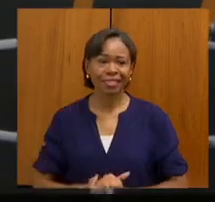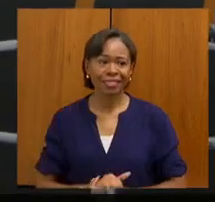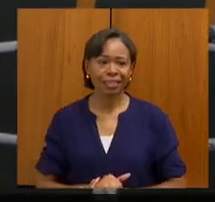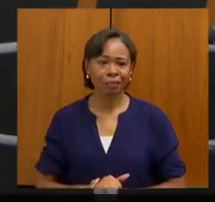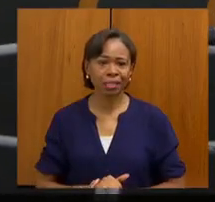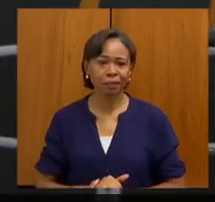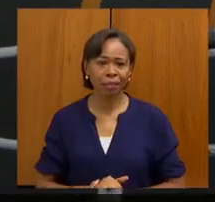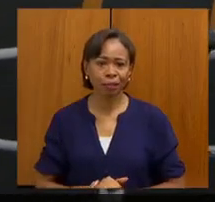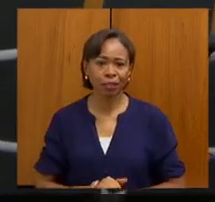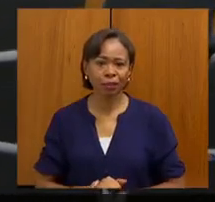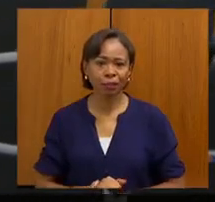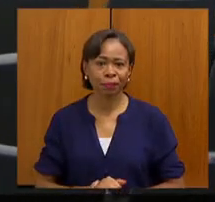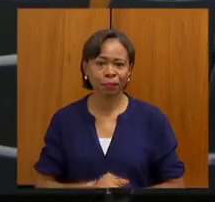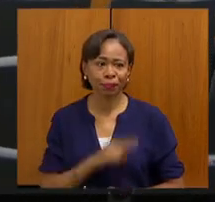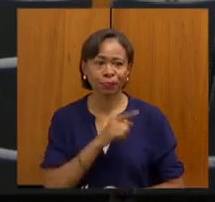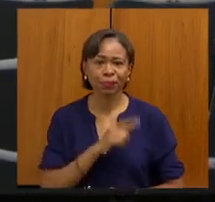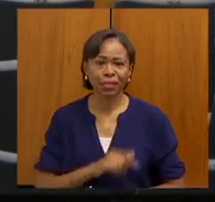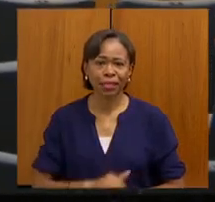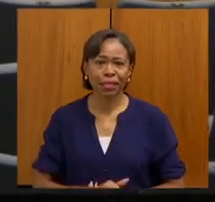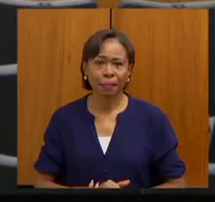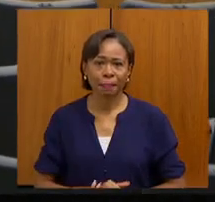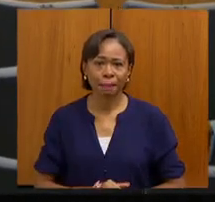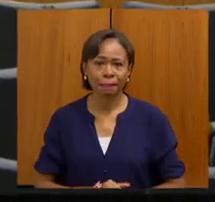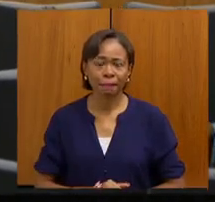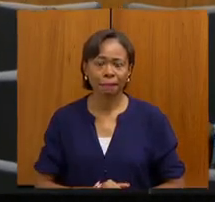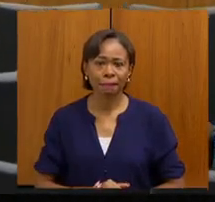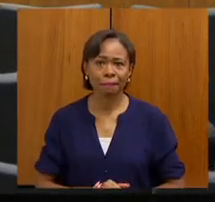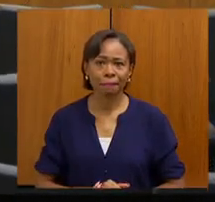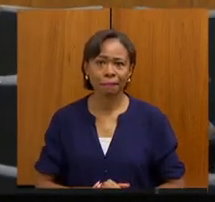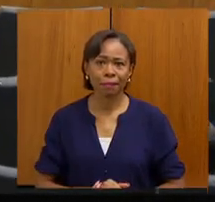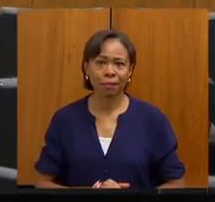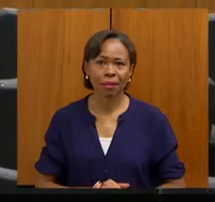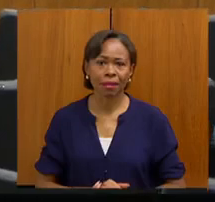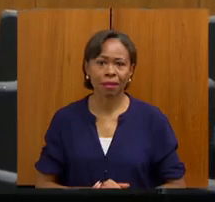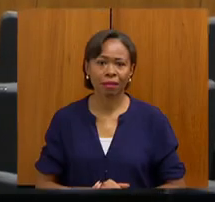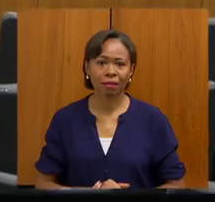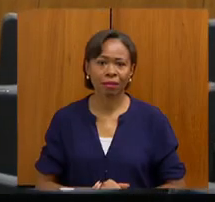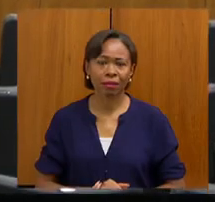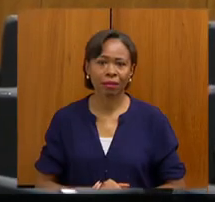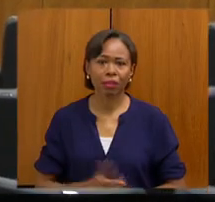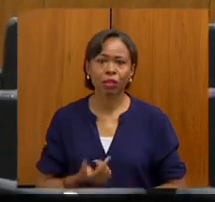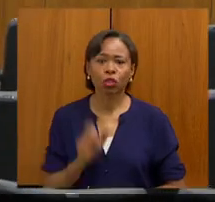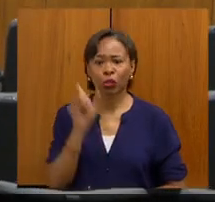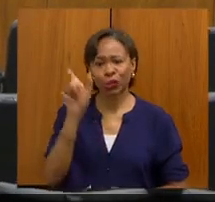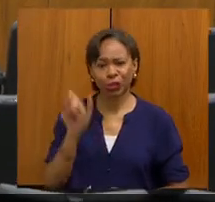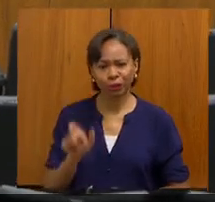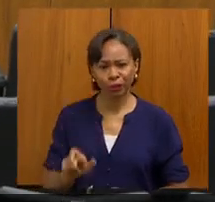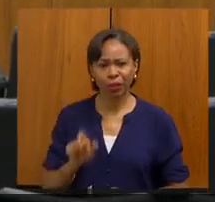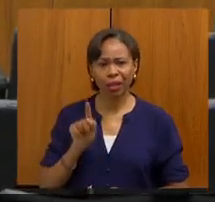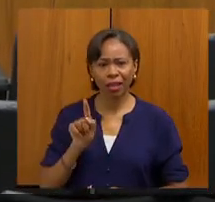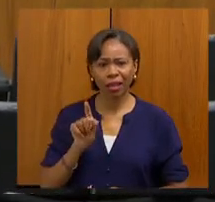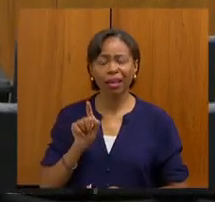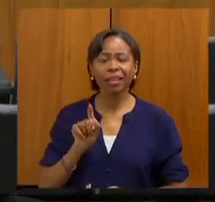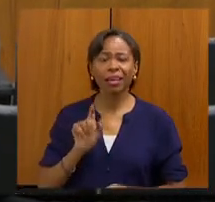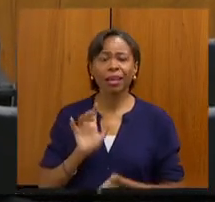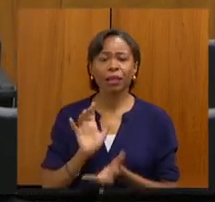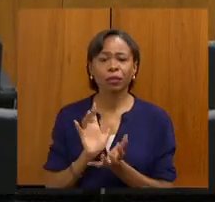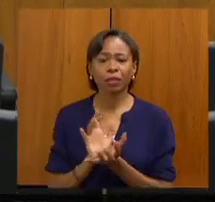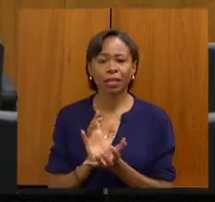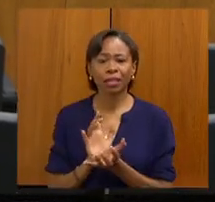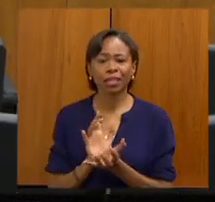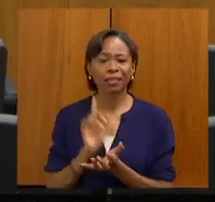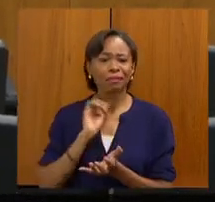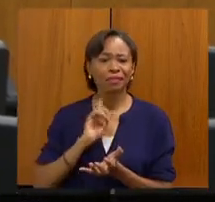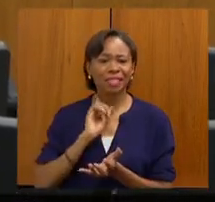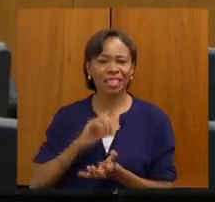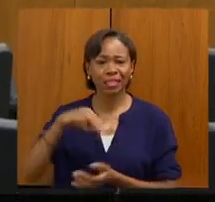mastologista, que já foi presidente também da Sociedade Brasileira de Mastologia, não, Sociedade Mineira de Mastologia. Bom,